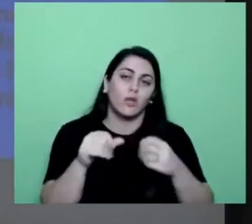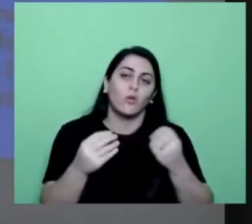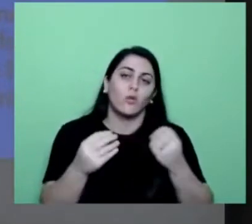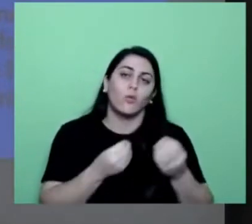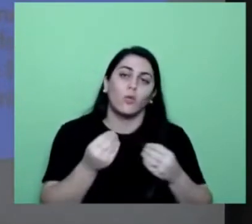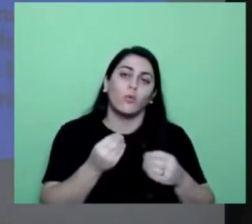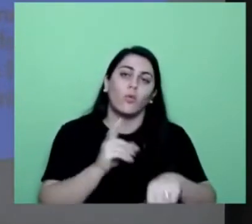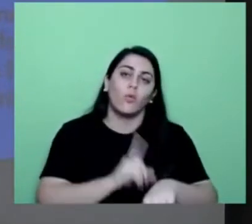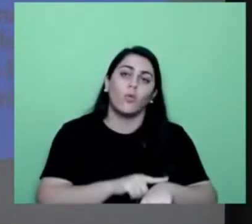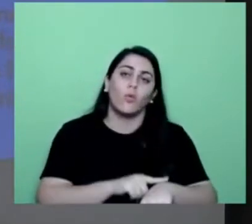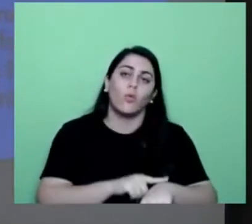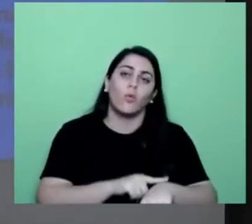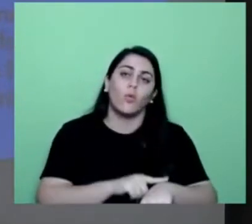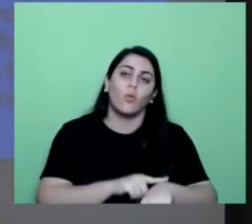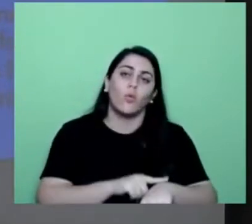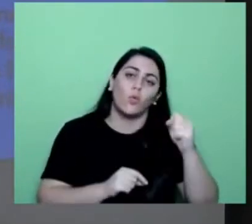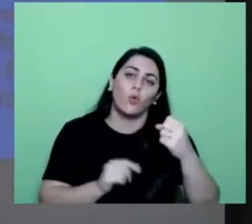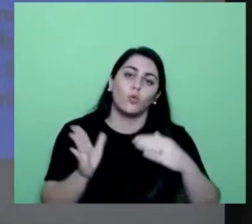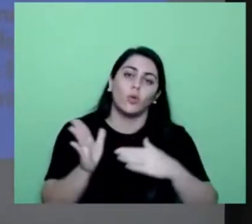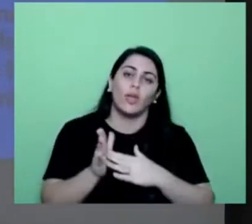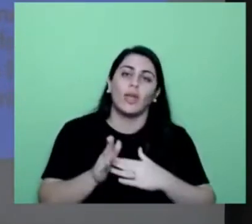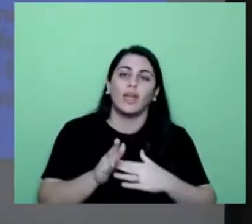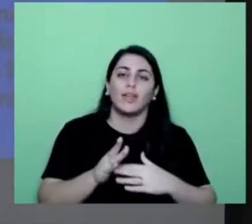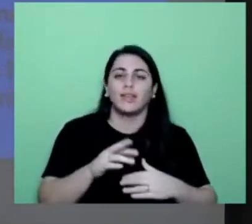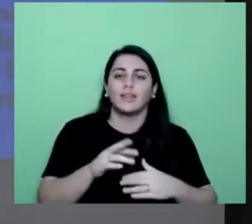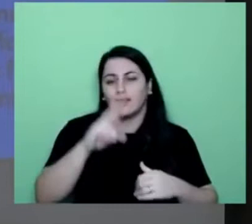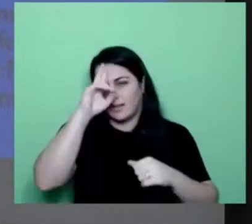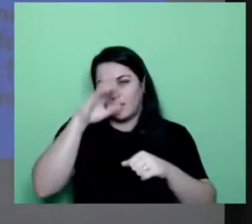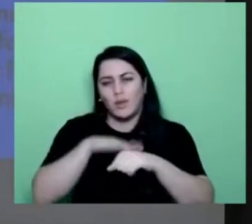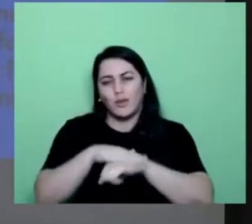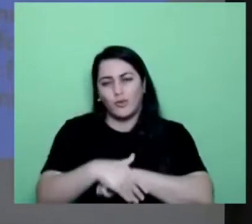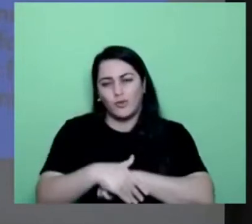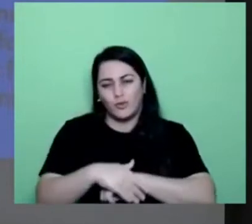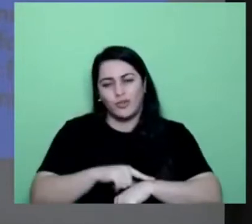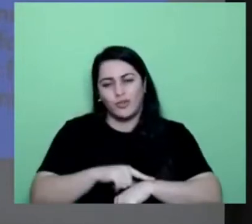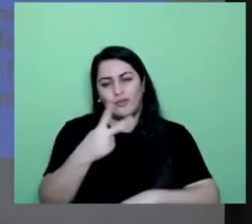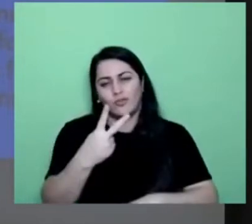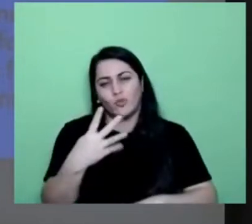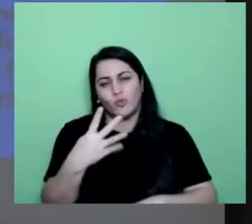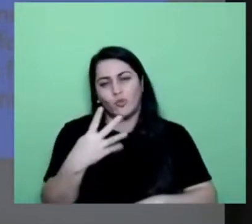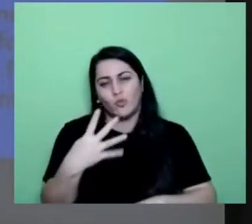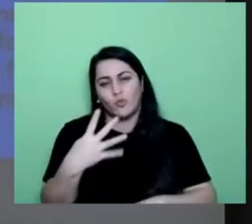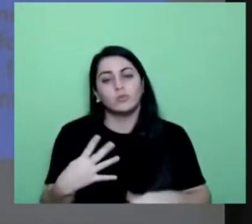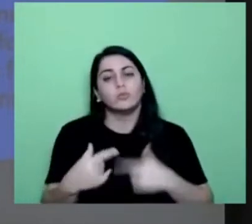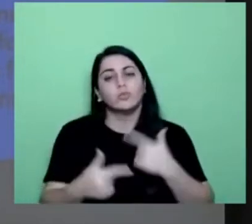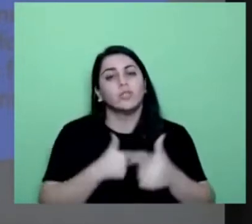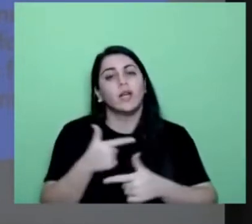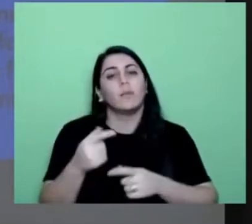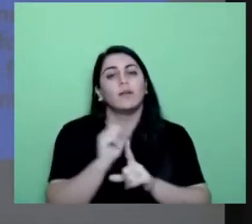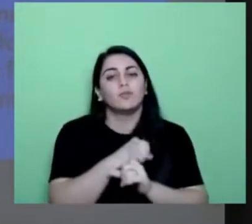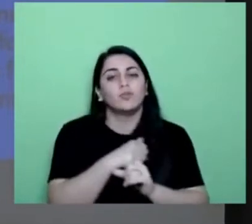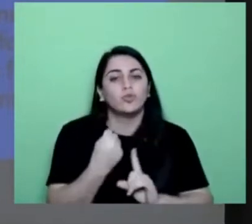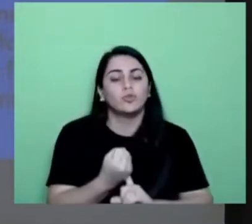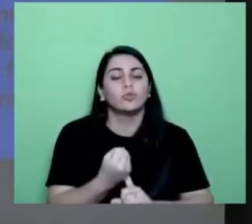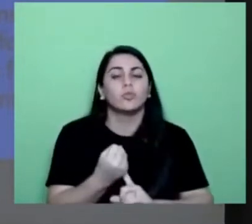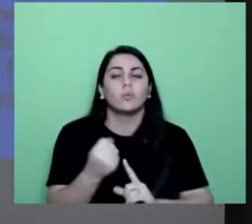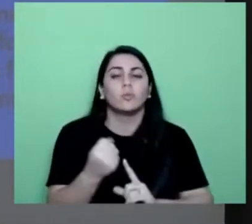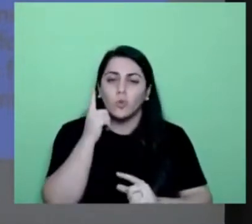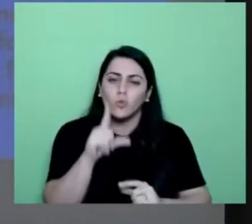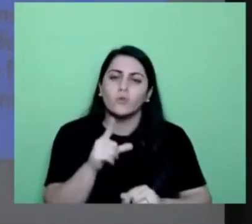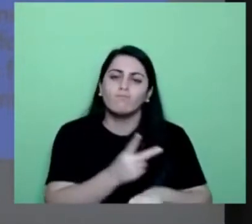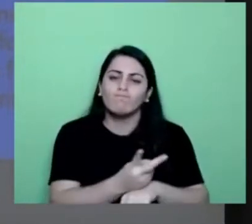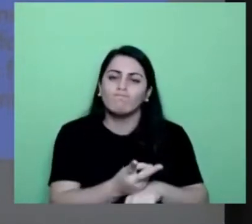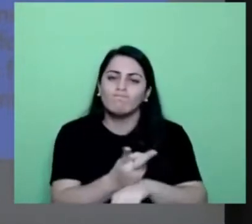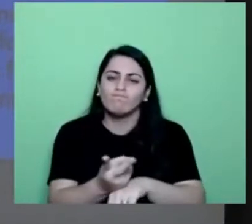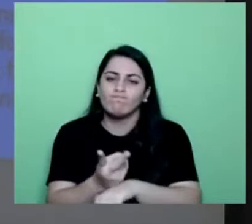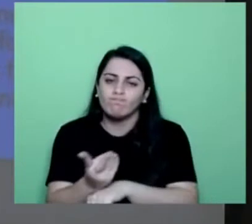oito às vinte e quatro horas em três turnos. Asegurar o trabalho social, a busca ativa e